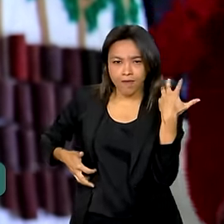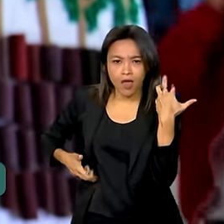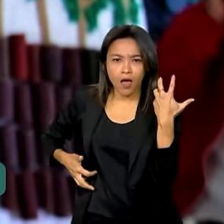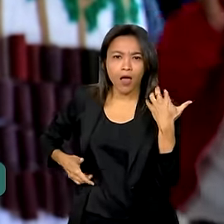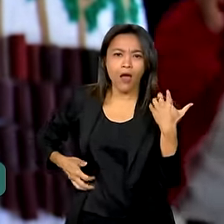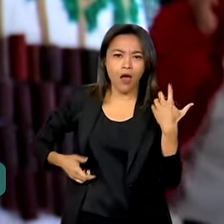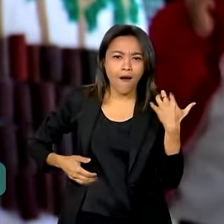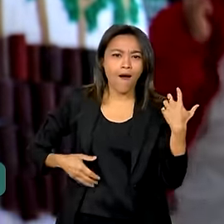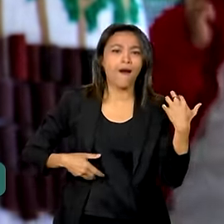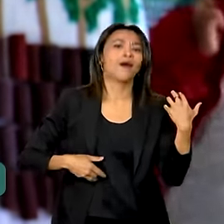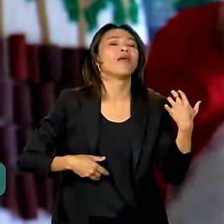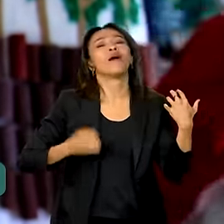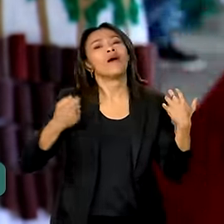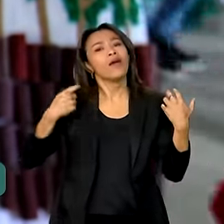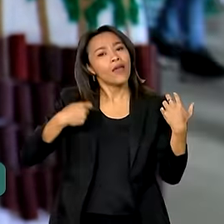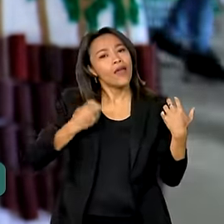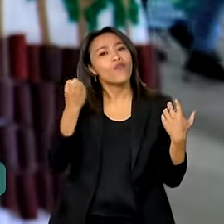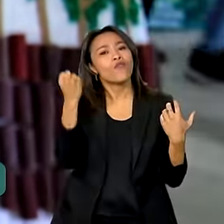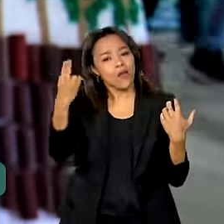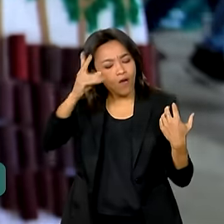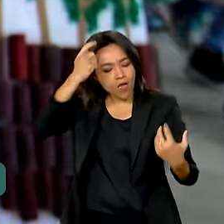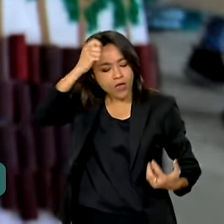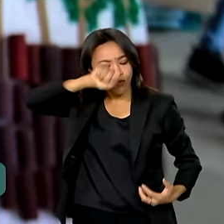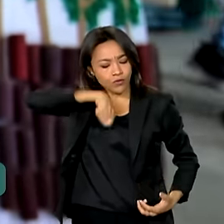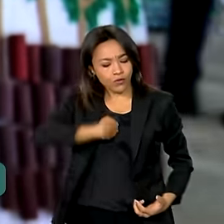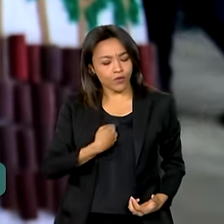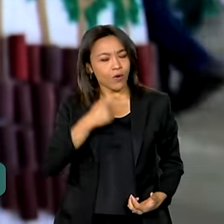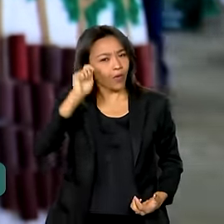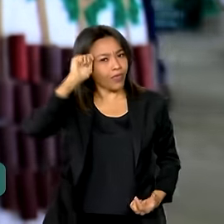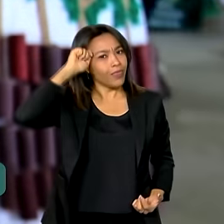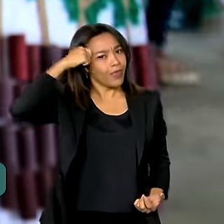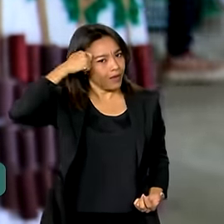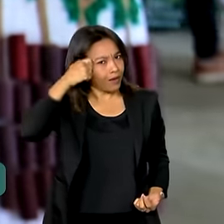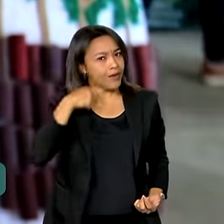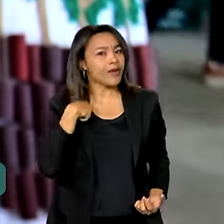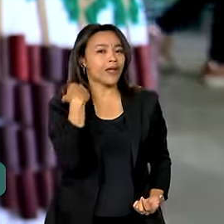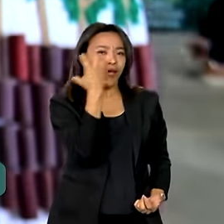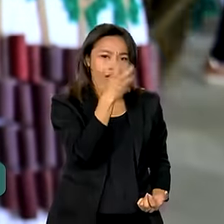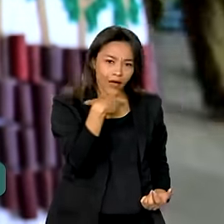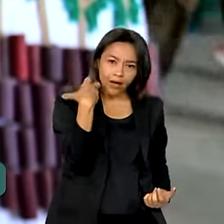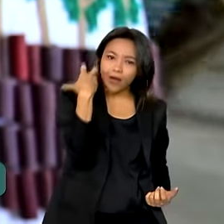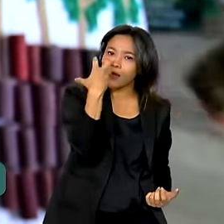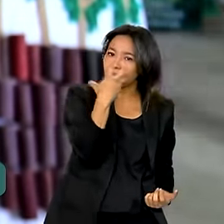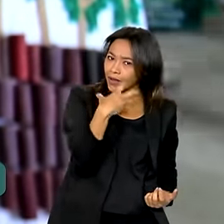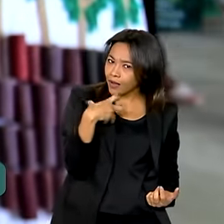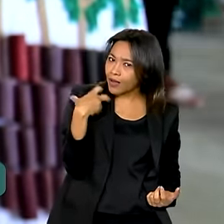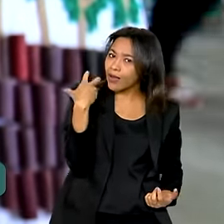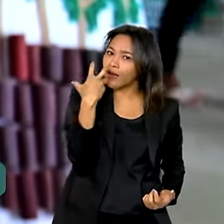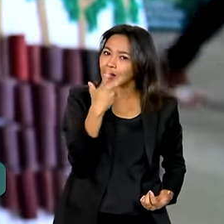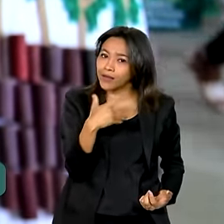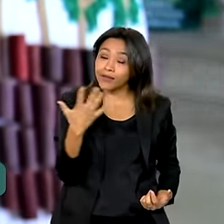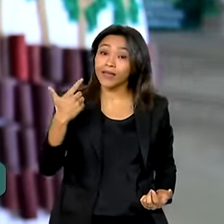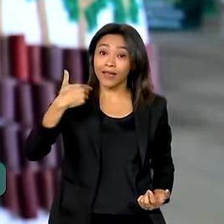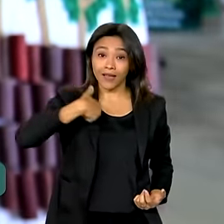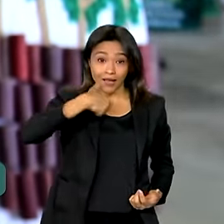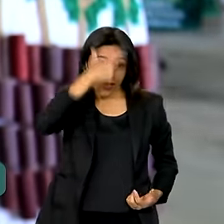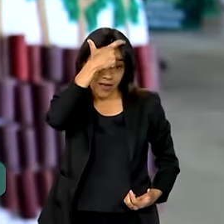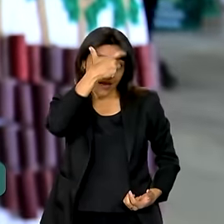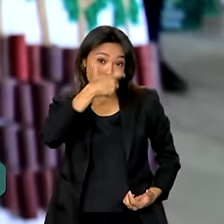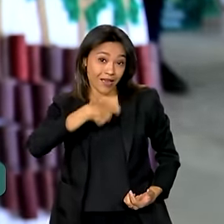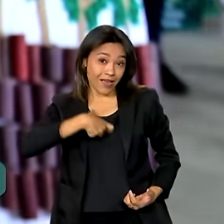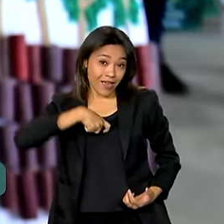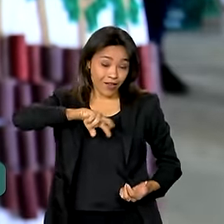eu vou, eu sou negra cantadora, eu, eu, eu, a dança deita,